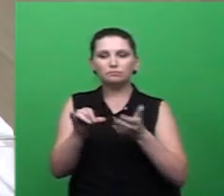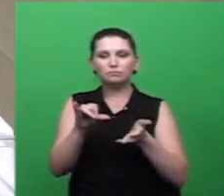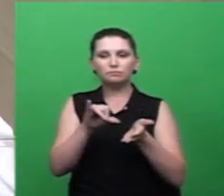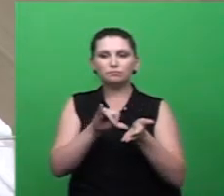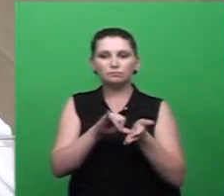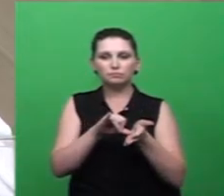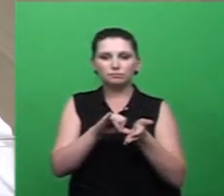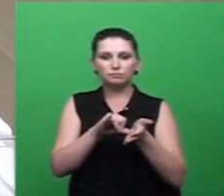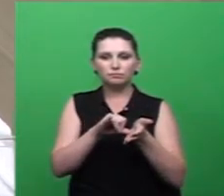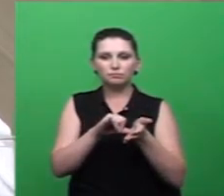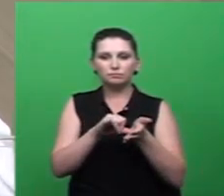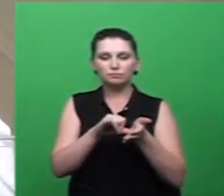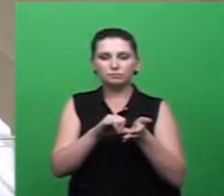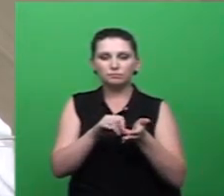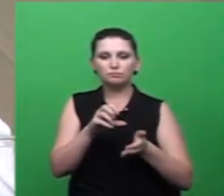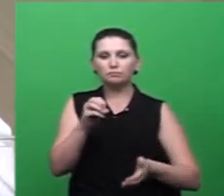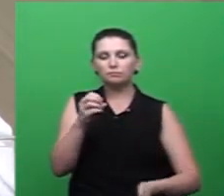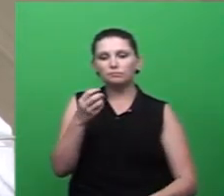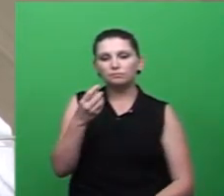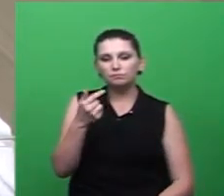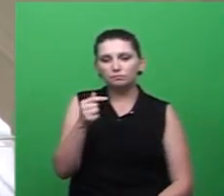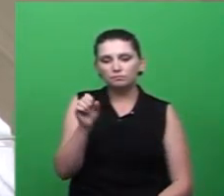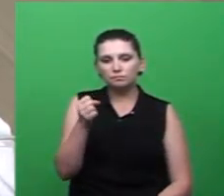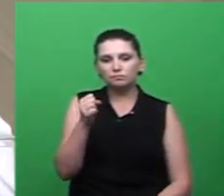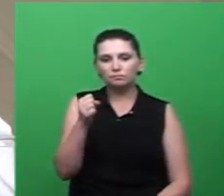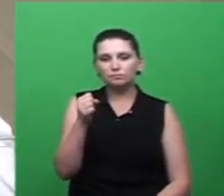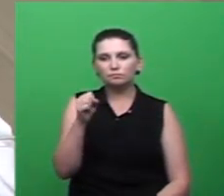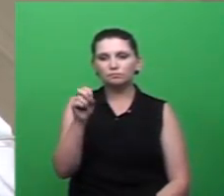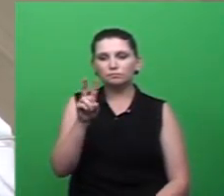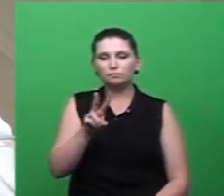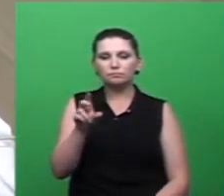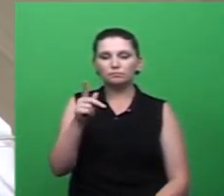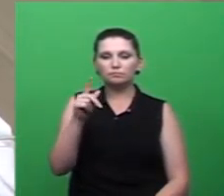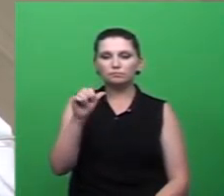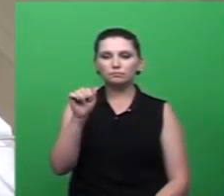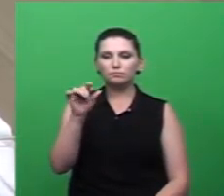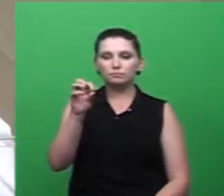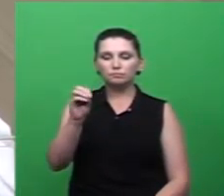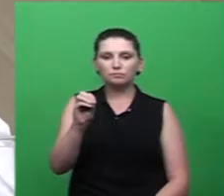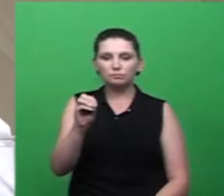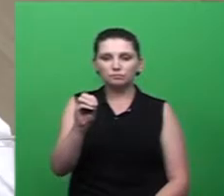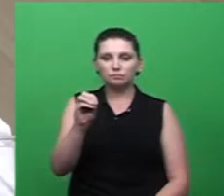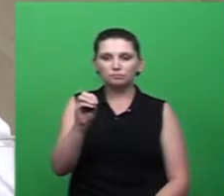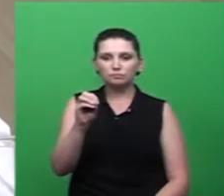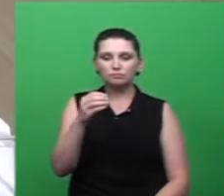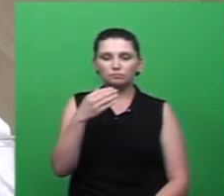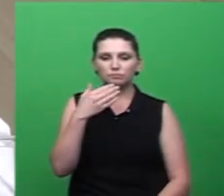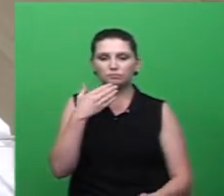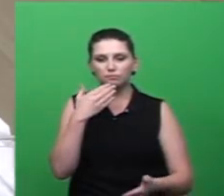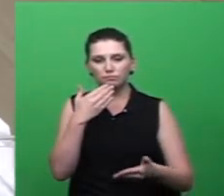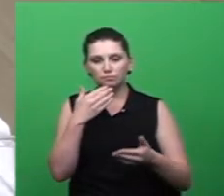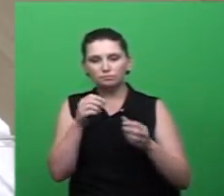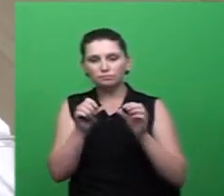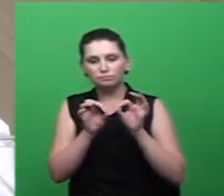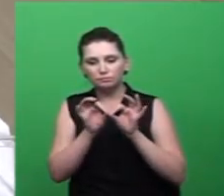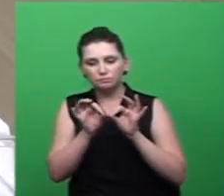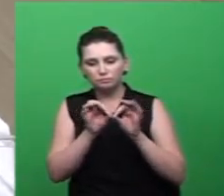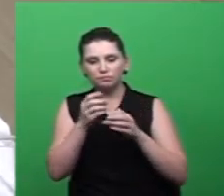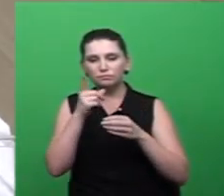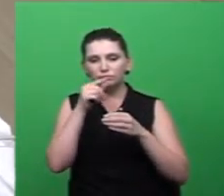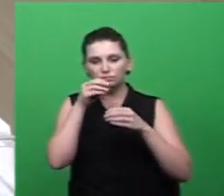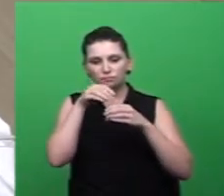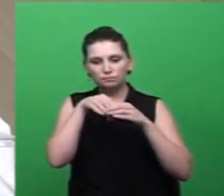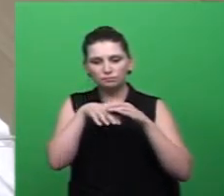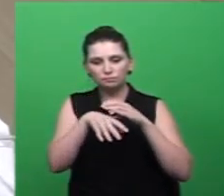078, barra 2016. Autoria, vereador José Paulo Ferrares. Assunto, construção de uma boca de lobo na avenida